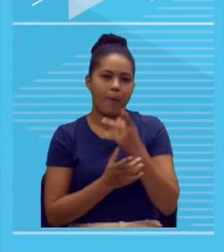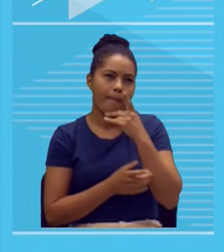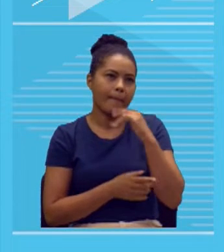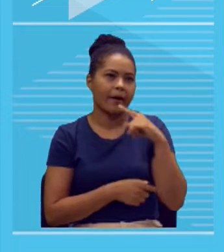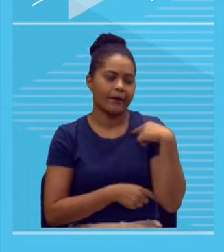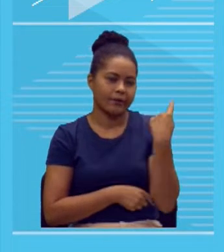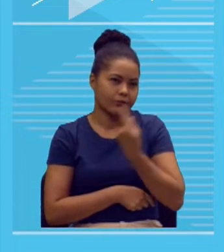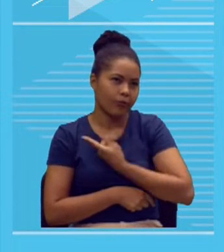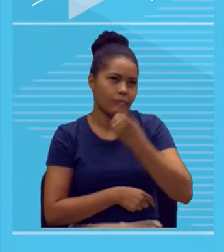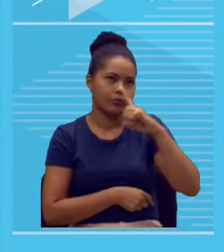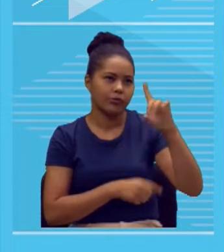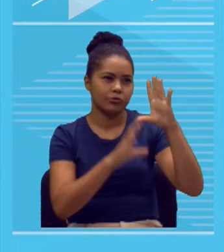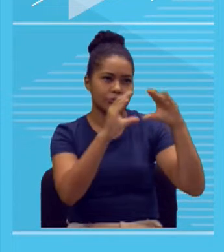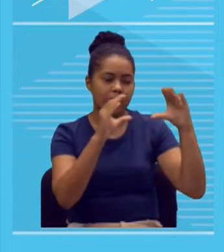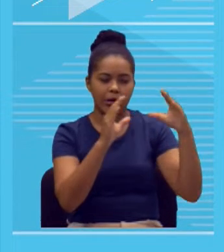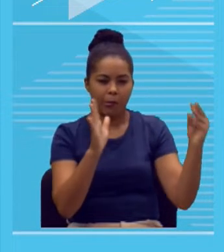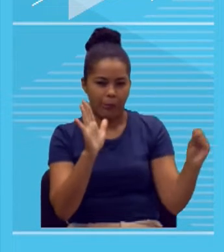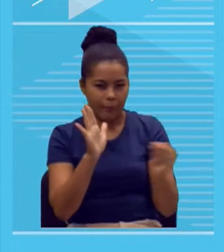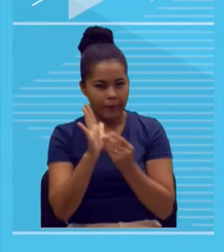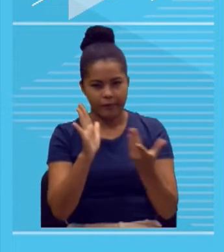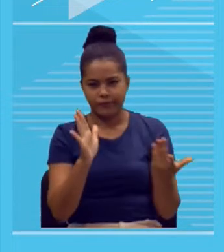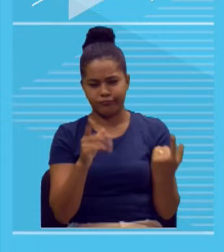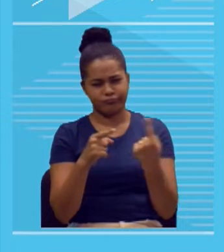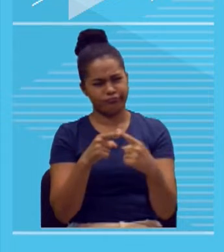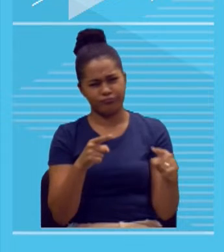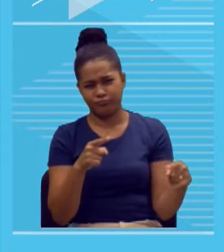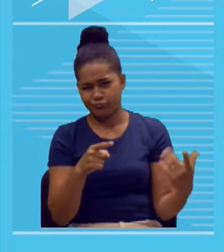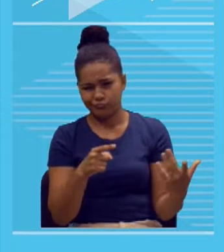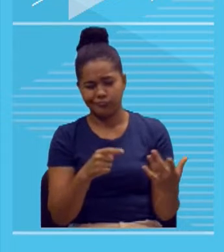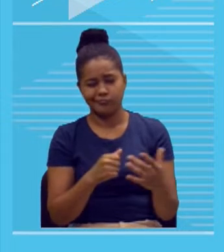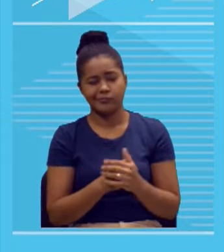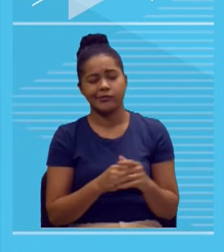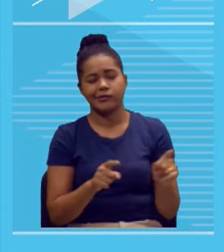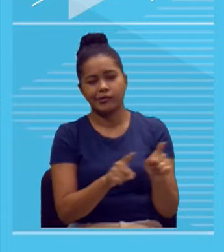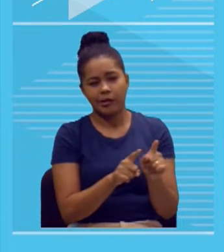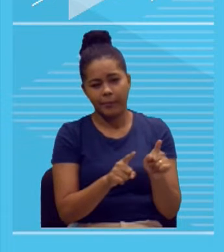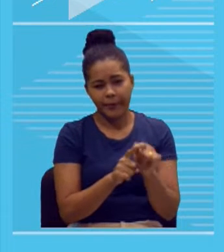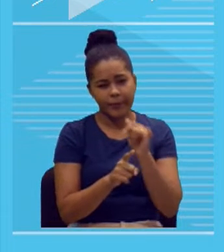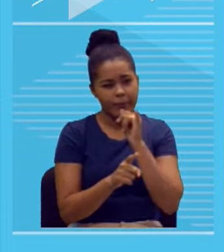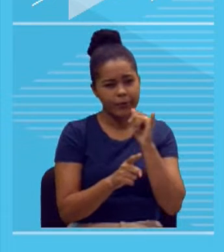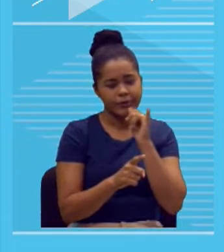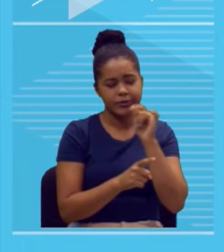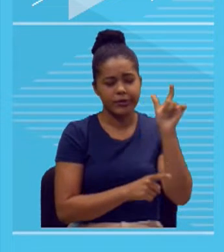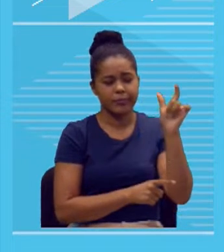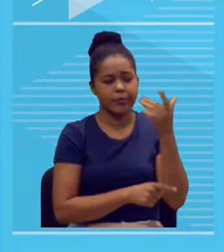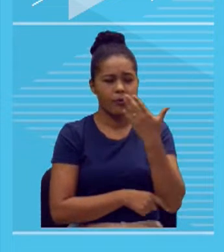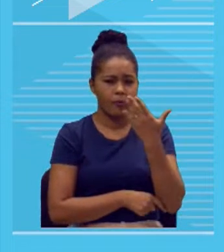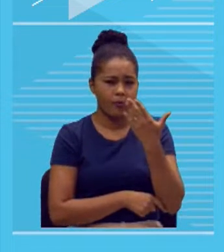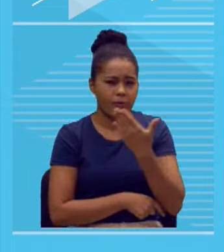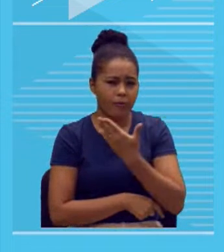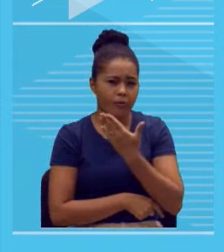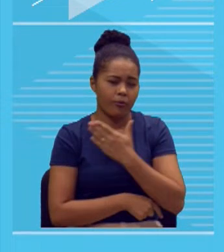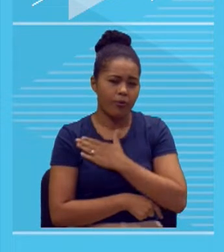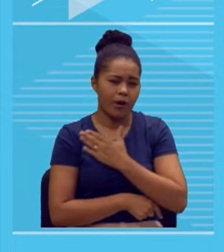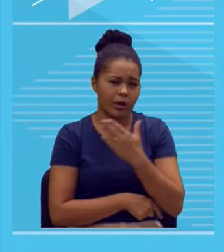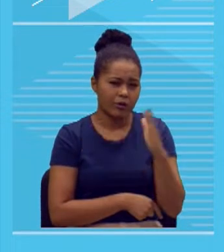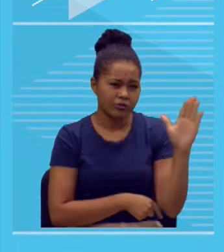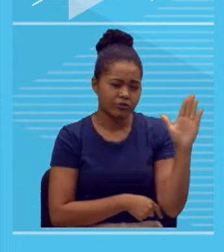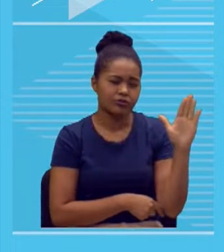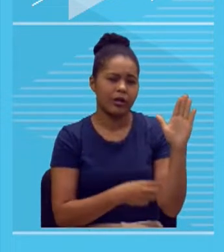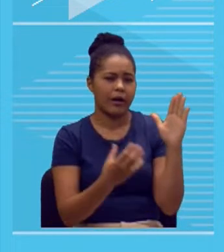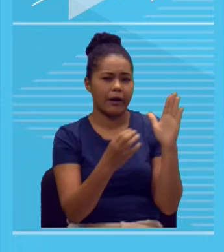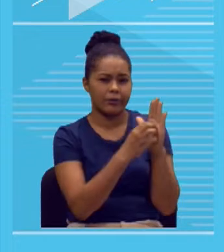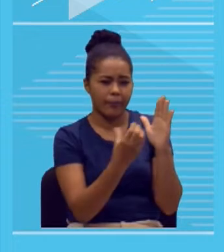aí apologia a partir do A, B, ou ofendendo candidato de partido, tal, posto, enfim. Espaço não é para isso.